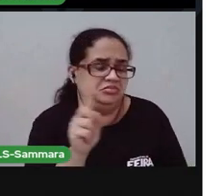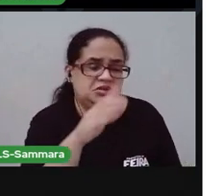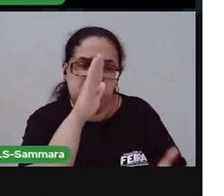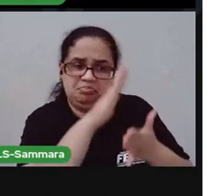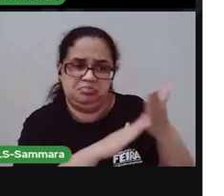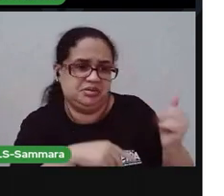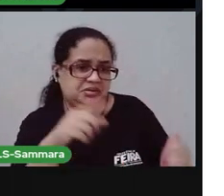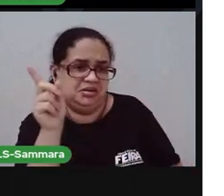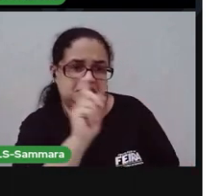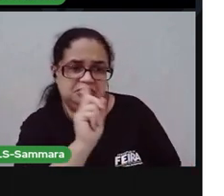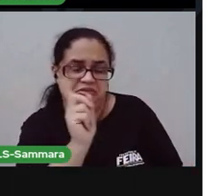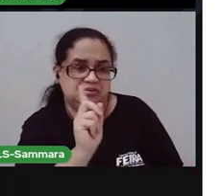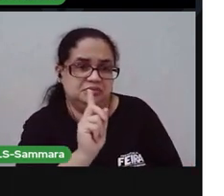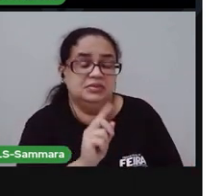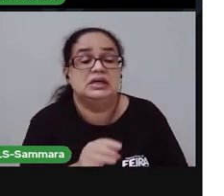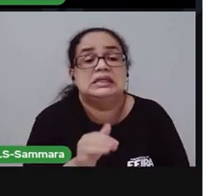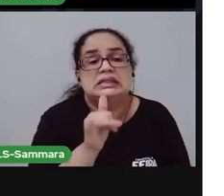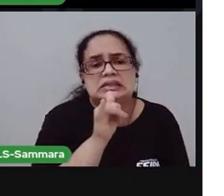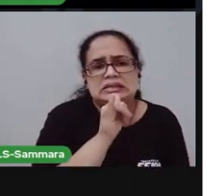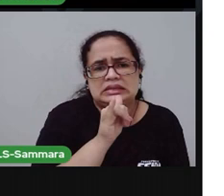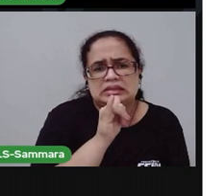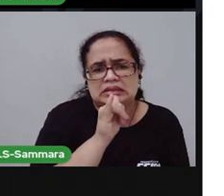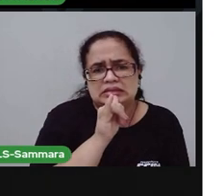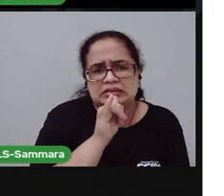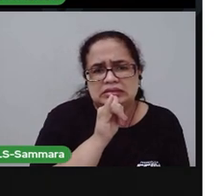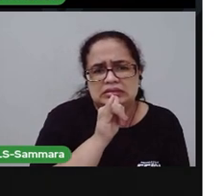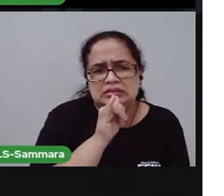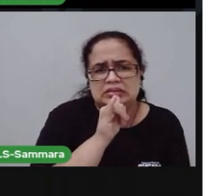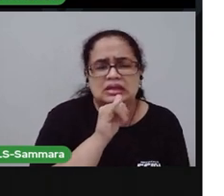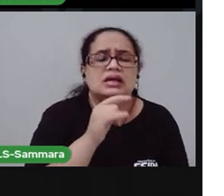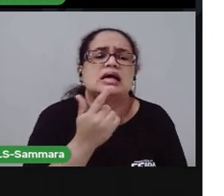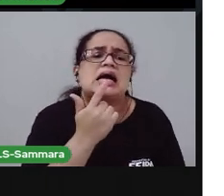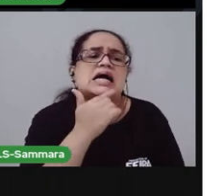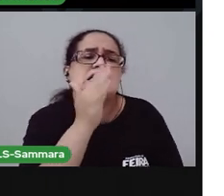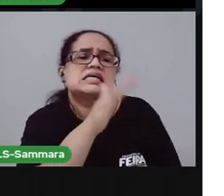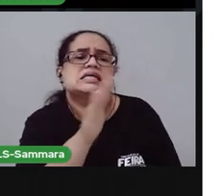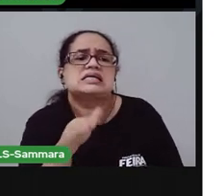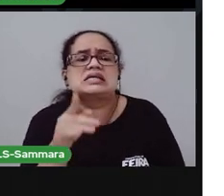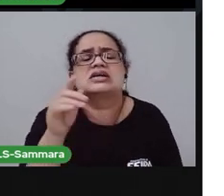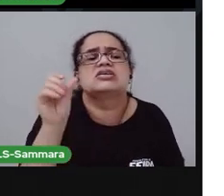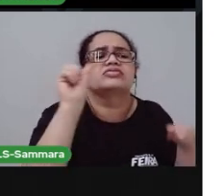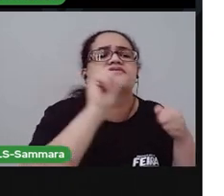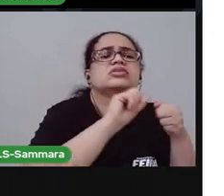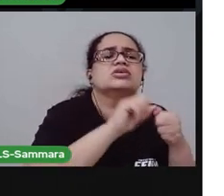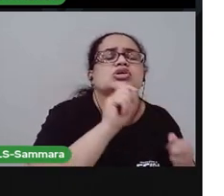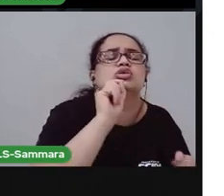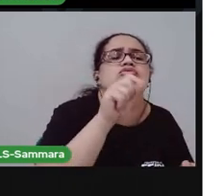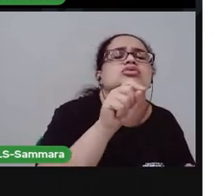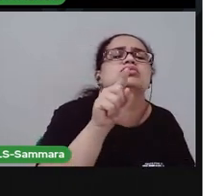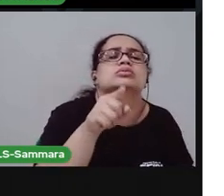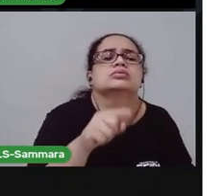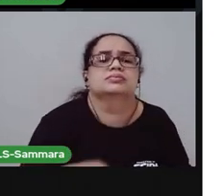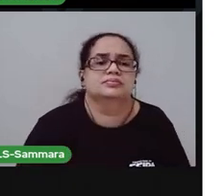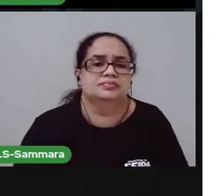vai pintar. por exemplo, aqui, o que é que essa criança está fazendo nessa imagem?